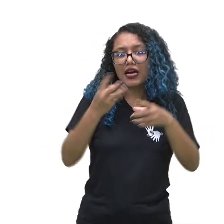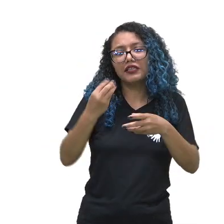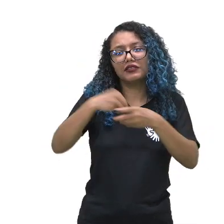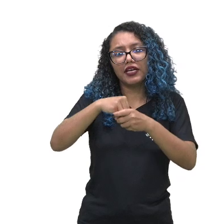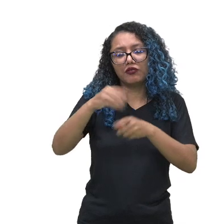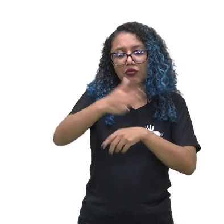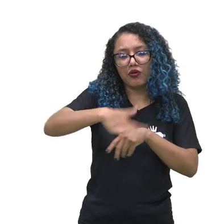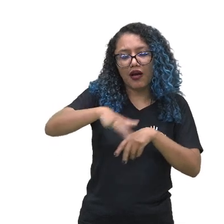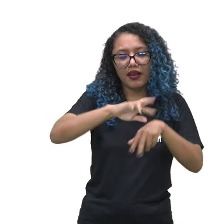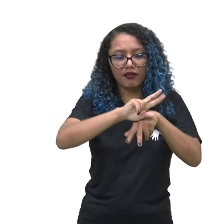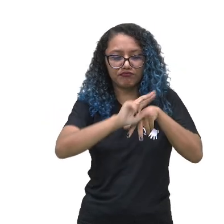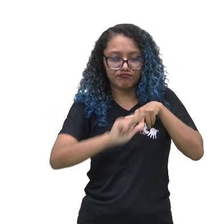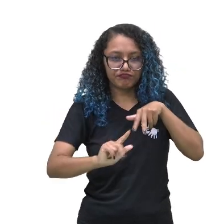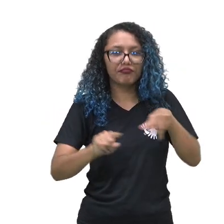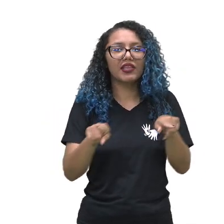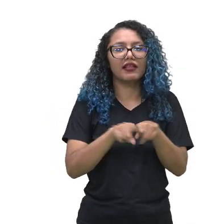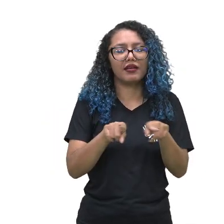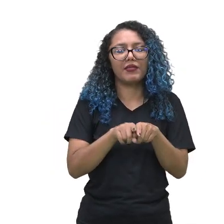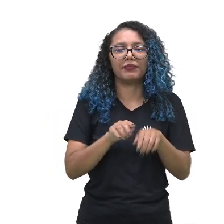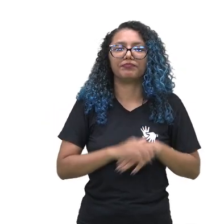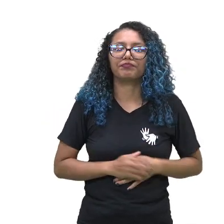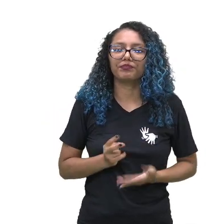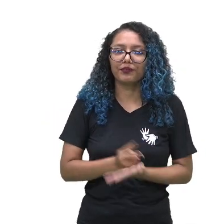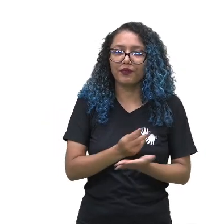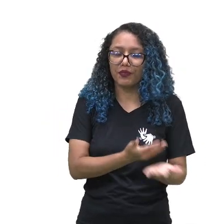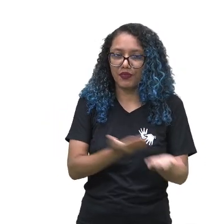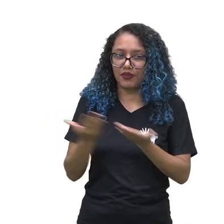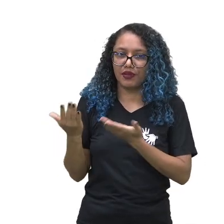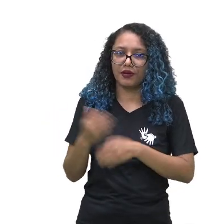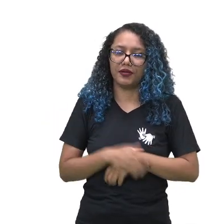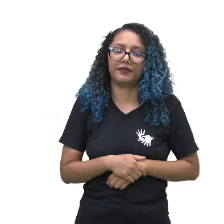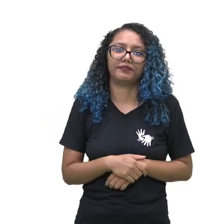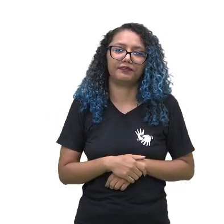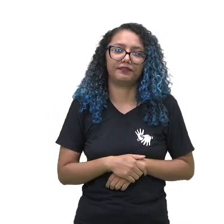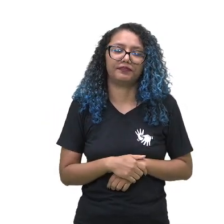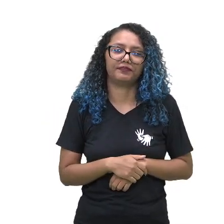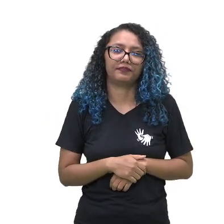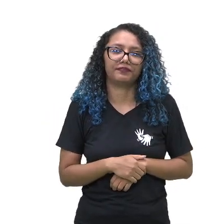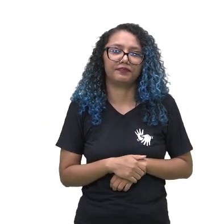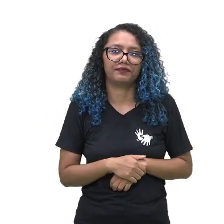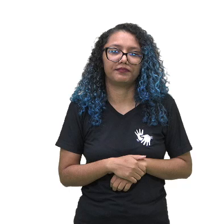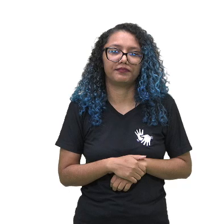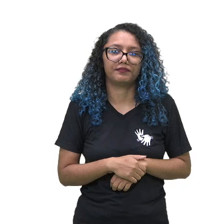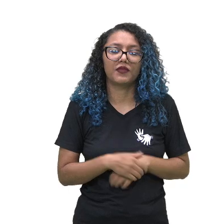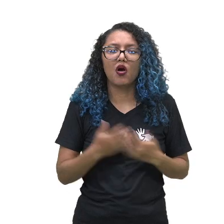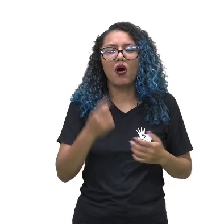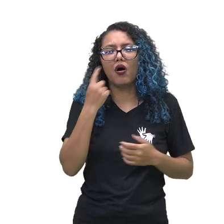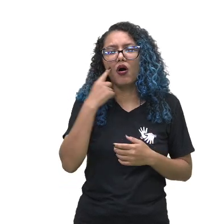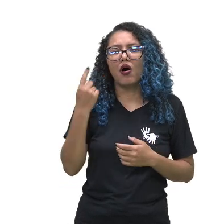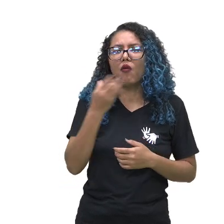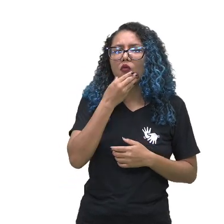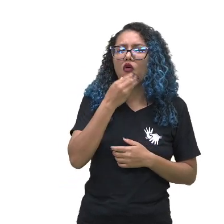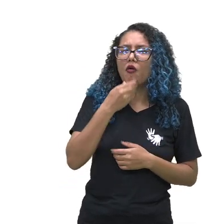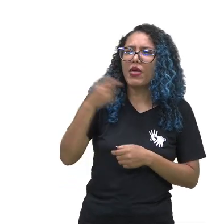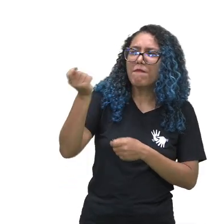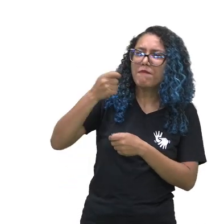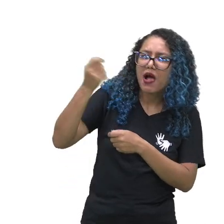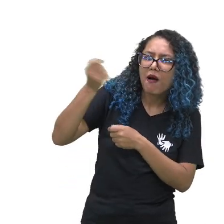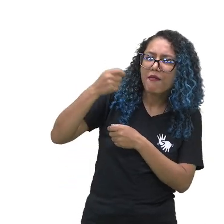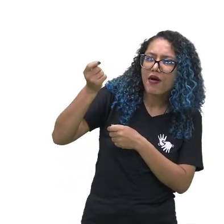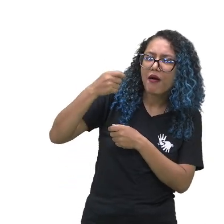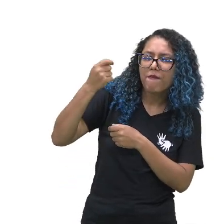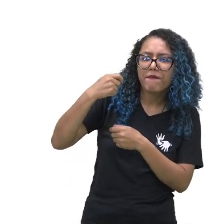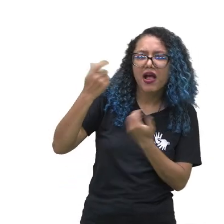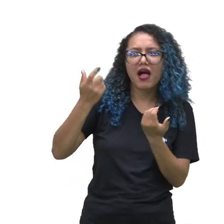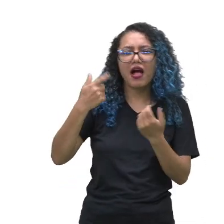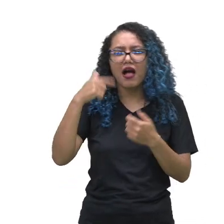Vamos prosseguir porque tem aí também a questão do gênero. Olha aí, homem brincando de papagaio, uma